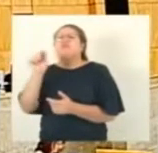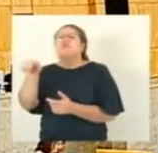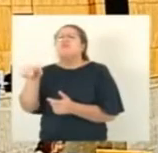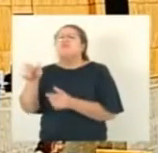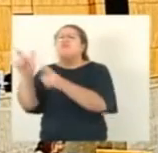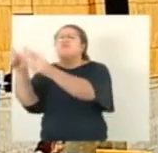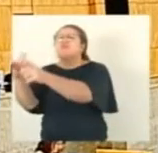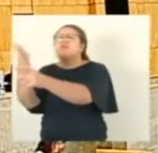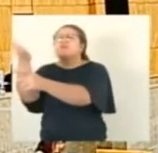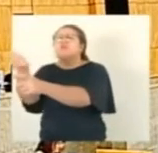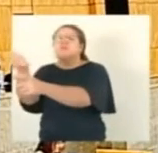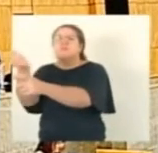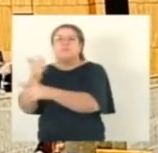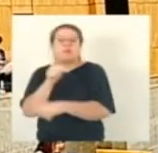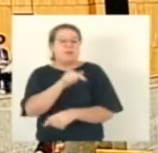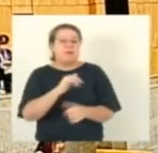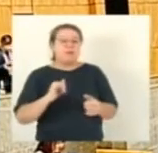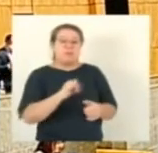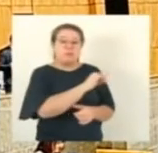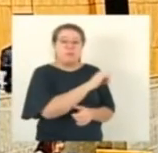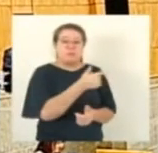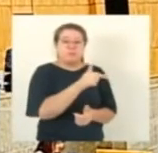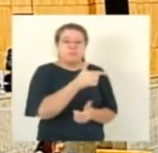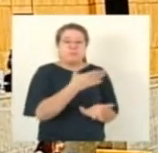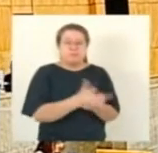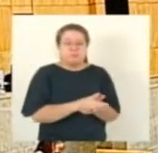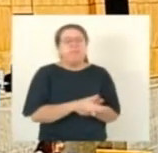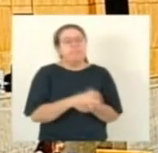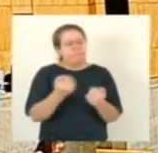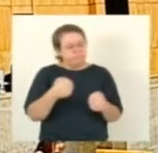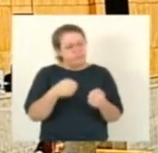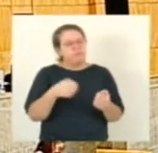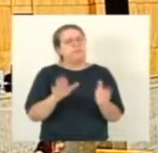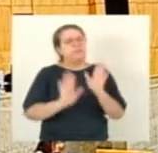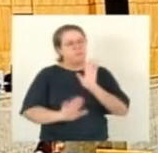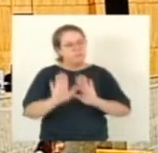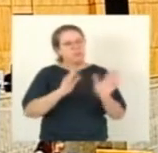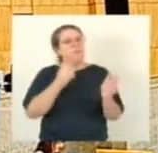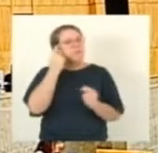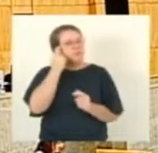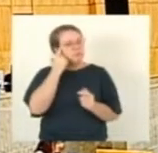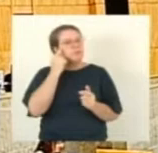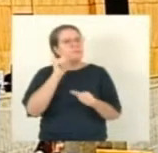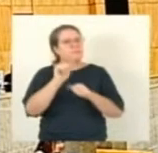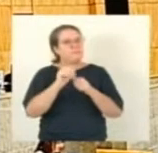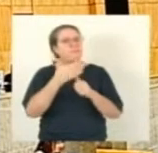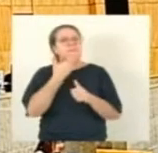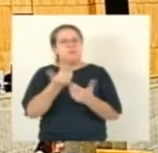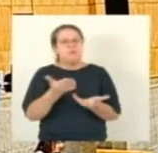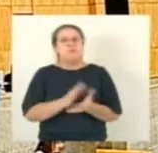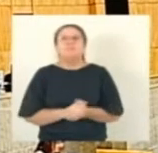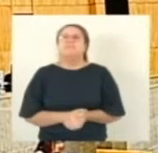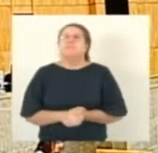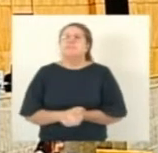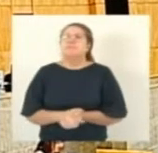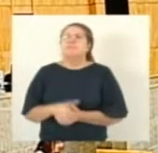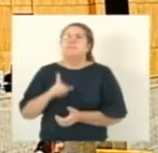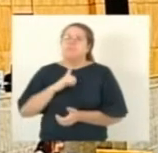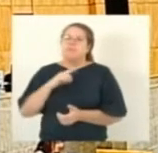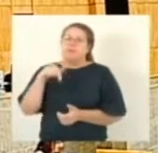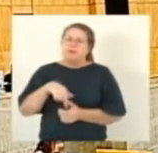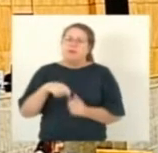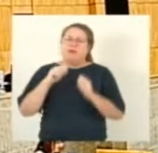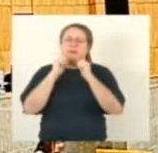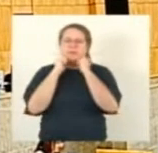é importante inclusive esse avanço que teve dos locais foram após as audiências que aconteceram na assembleia com a